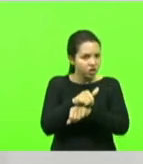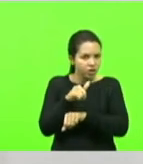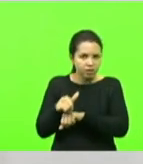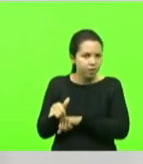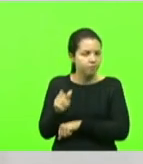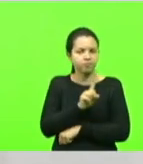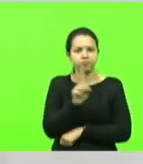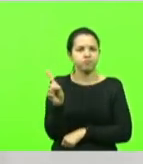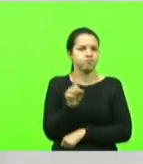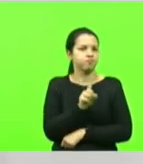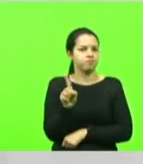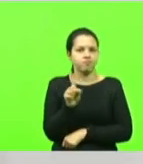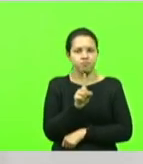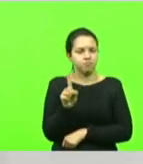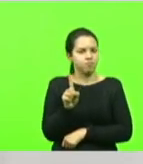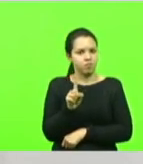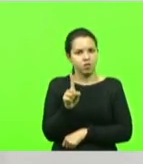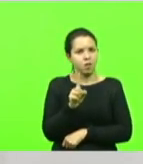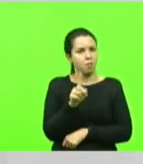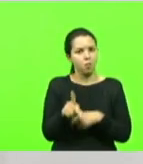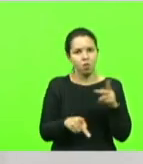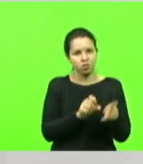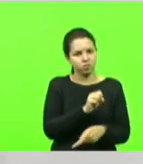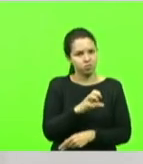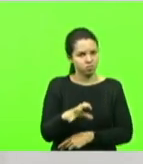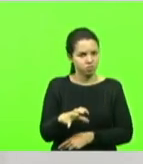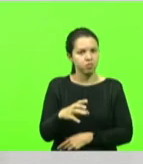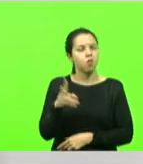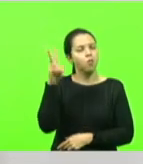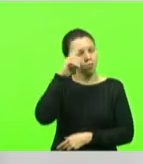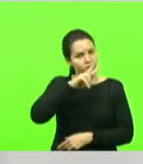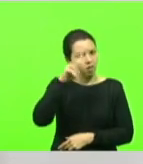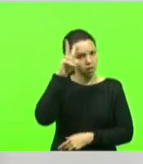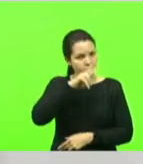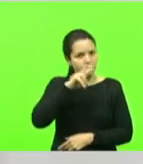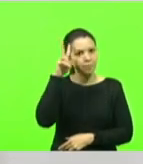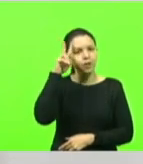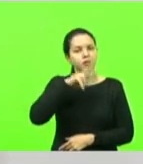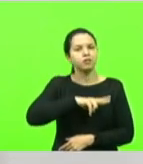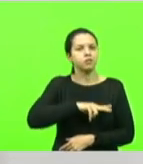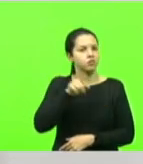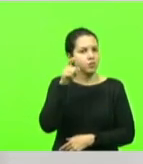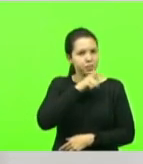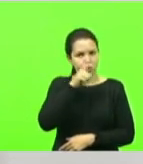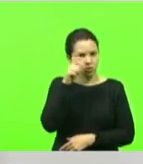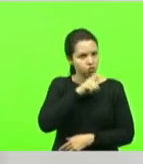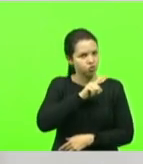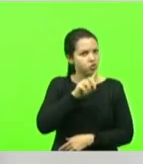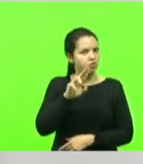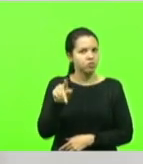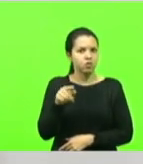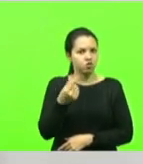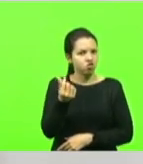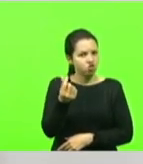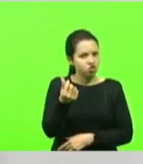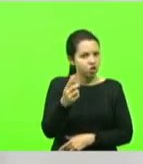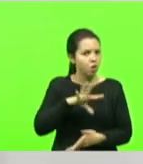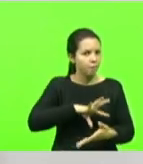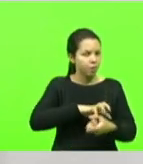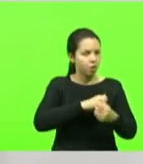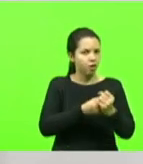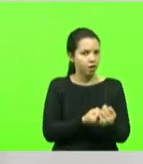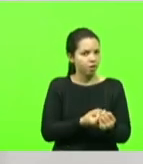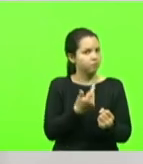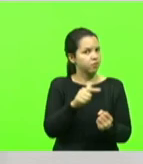Não faça isso. Os catarinenses não têm memória curta. Não minta aos catarinenses, governador. Não tem nenhum dinheiro bloqueado dos